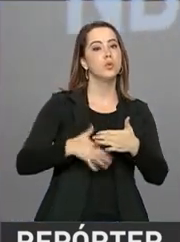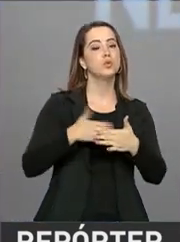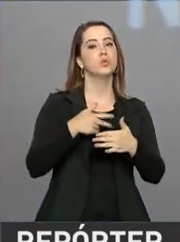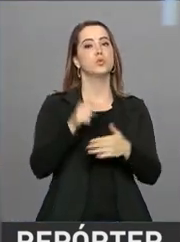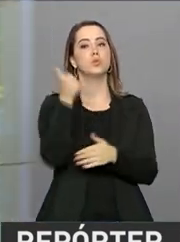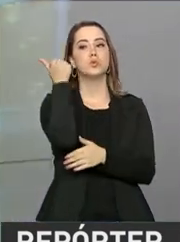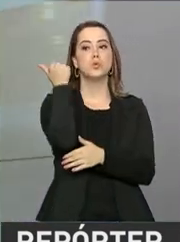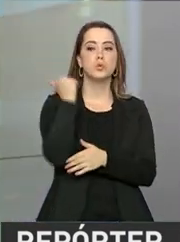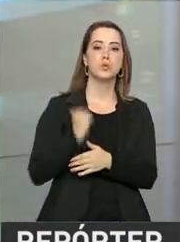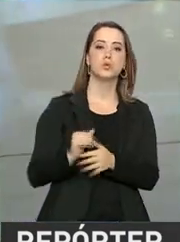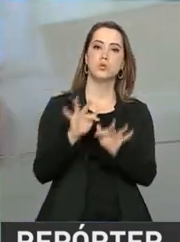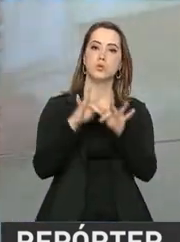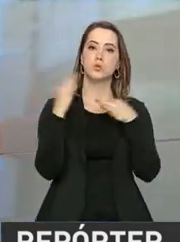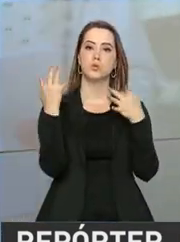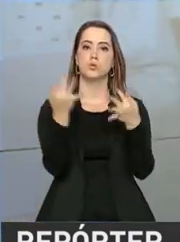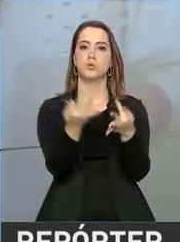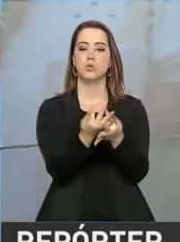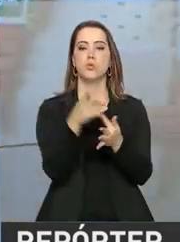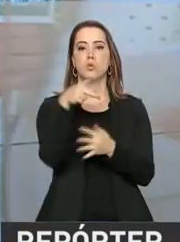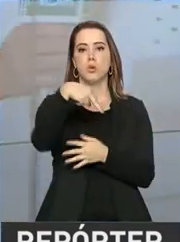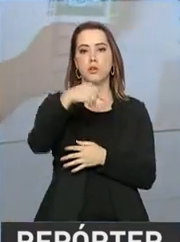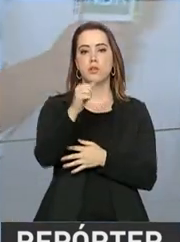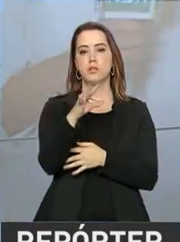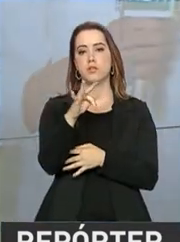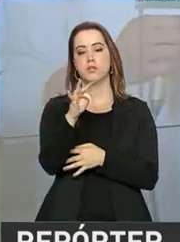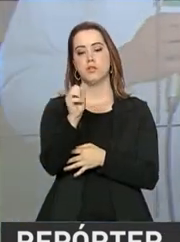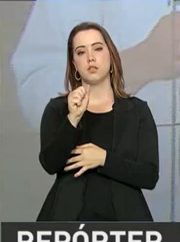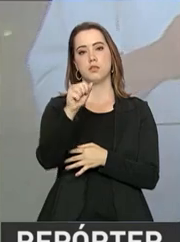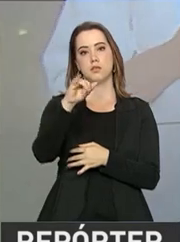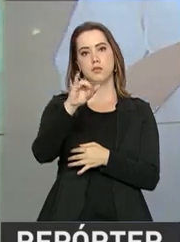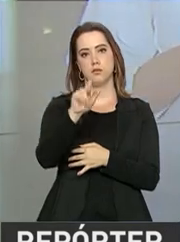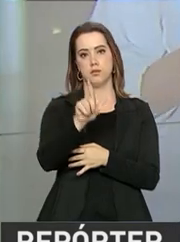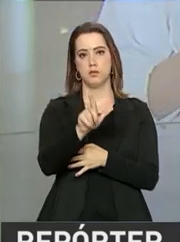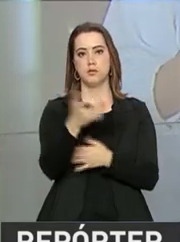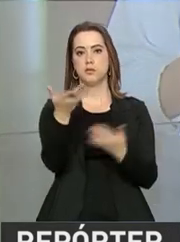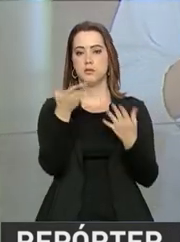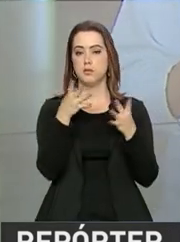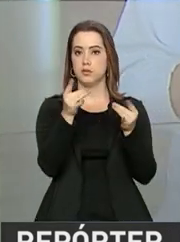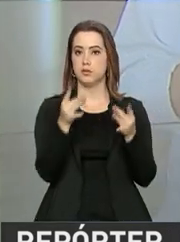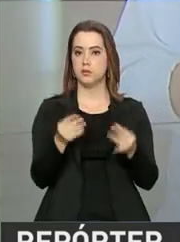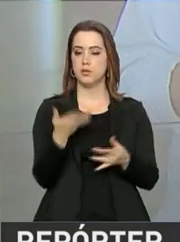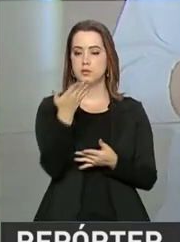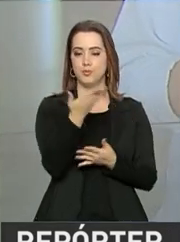está no Palácio do Planalto e traz para a gente outras informações sobre esse assunto. Boa tarde, Natália.